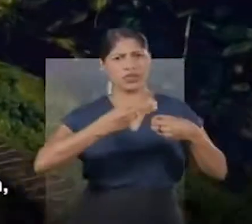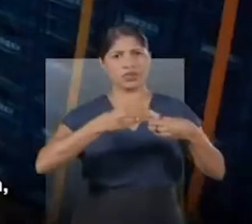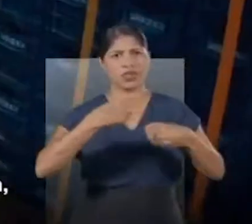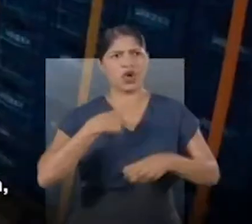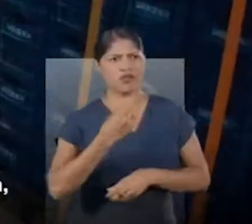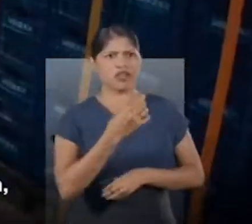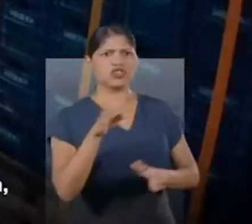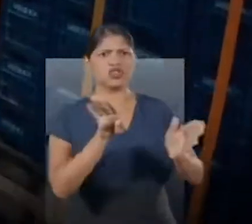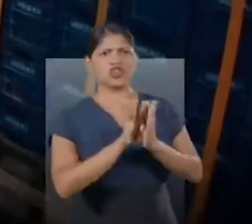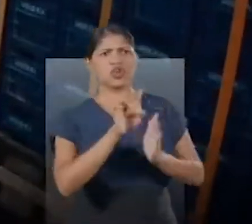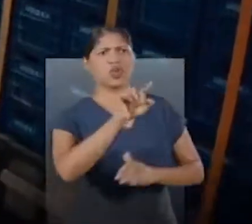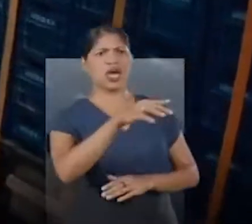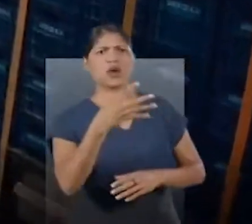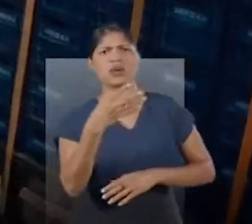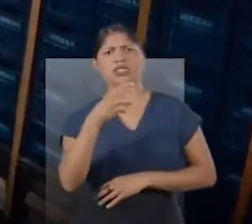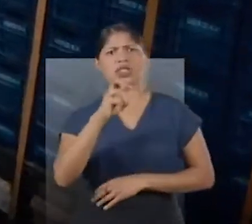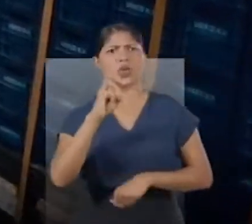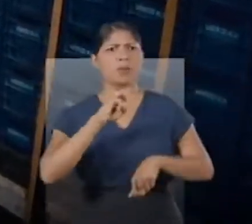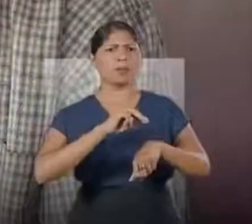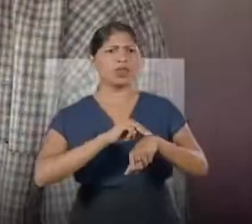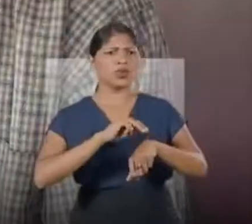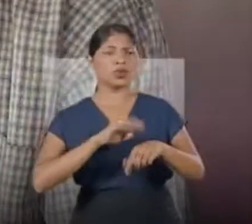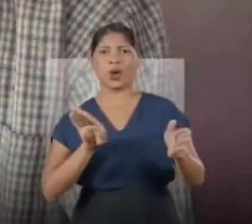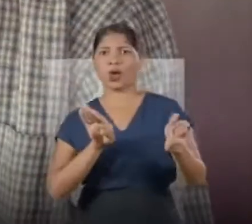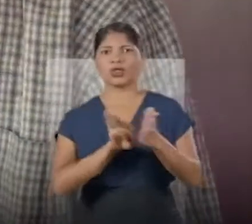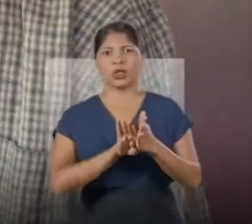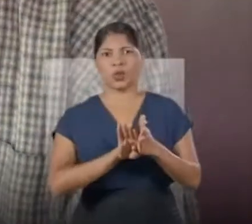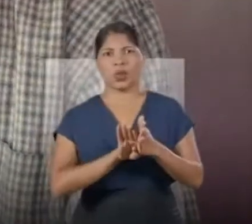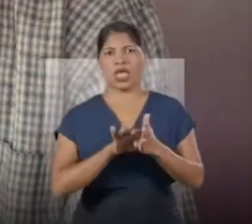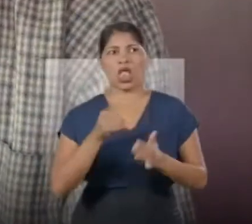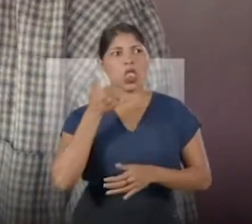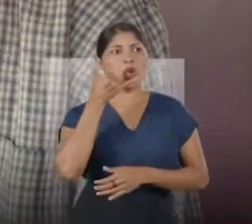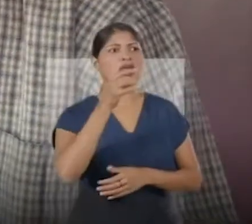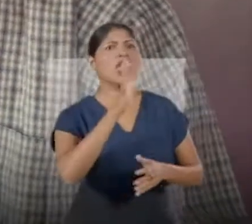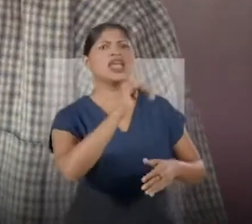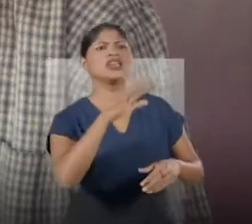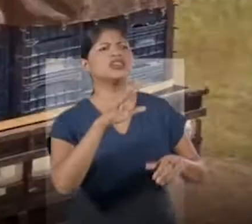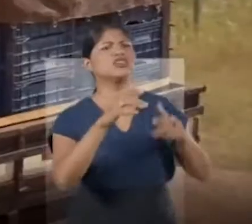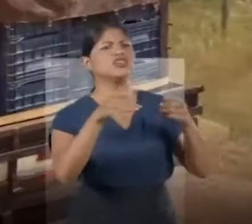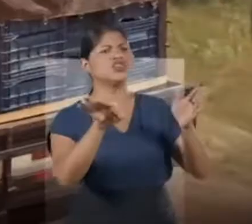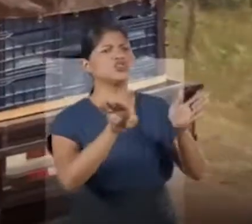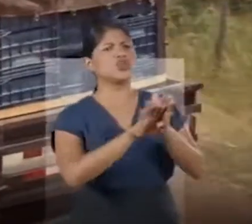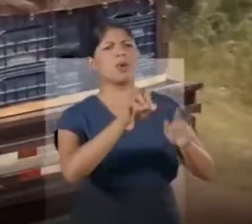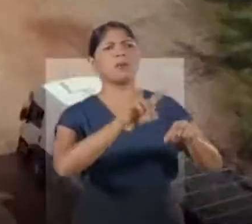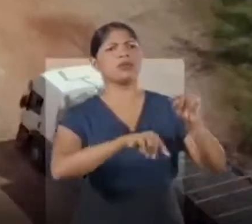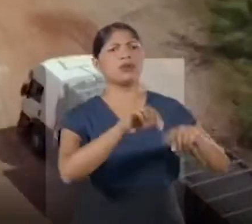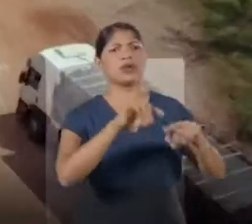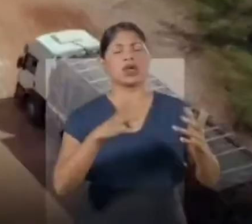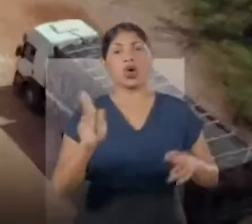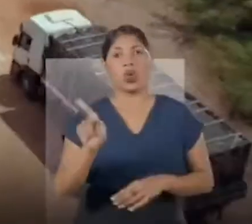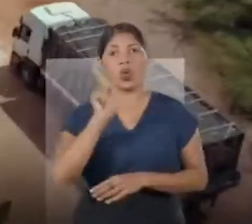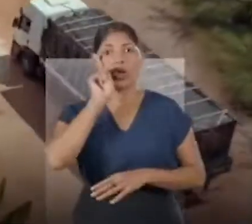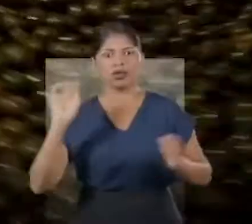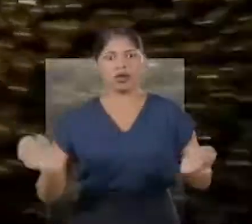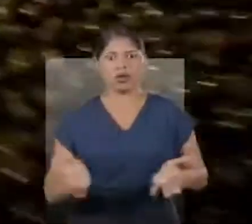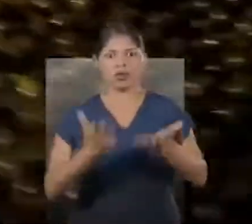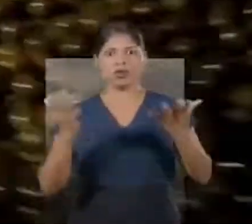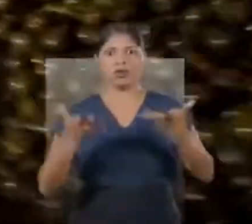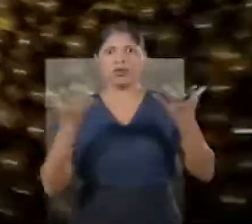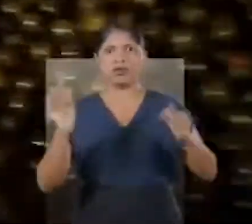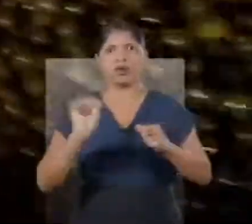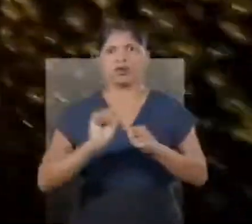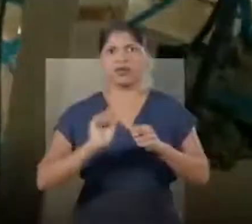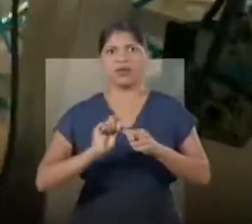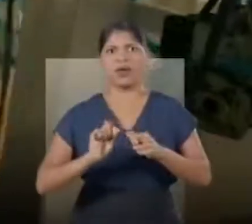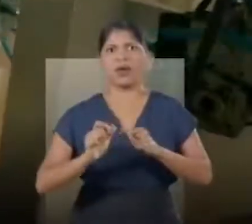eu faço bastante Mocajuba, eu tiro em 45 minutos. O fornecedor não fica ligando para nós. Olha, cadê o caminhão? O Helder está incentivando a agroindústria